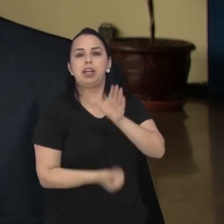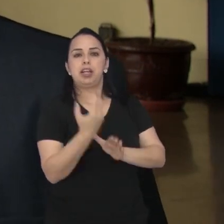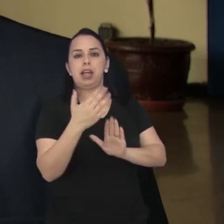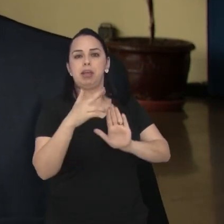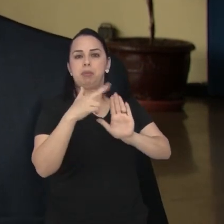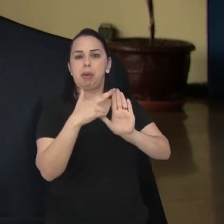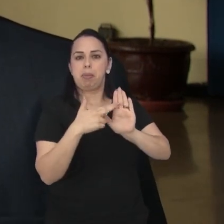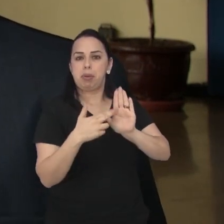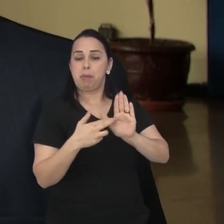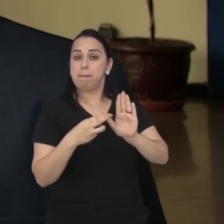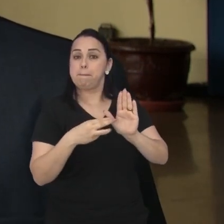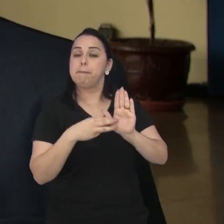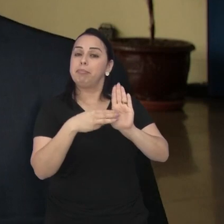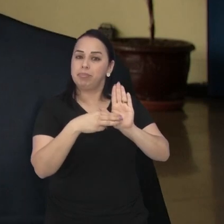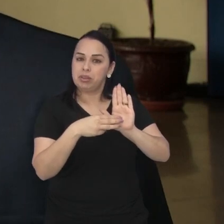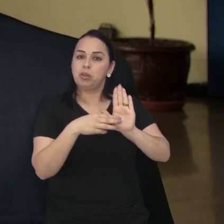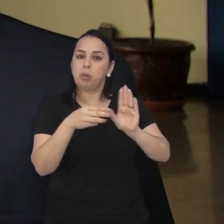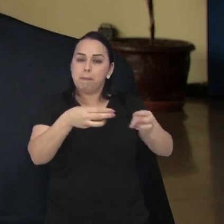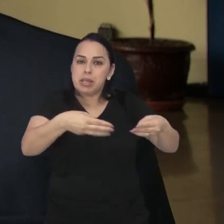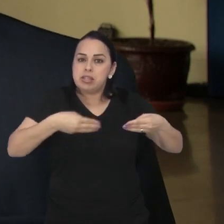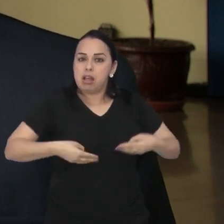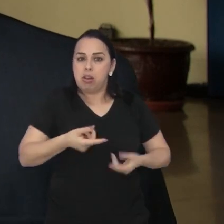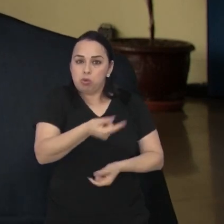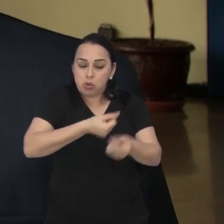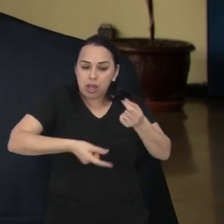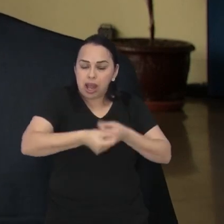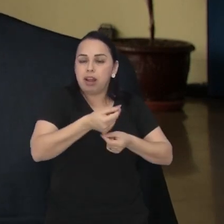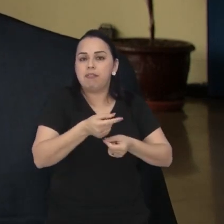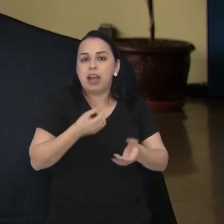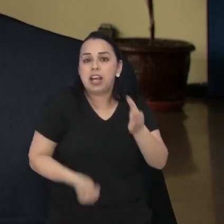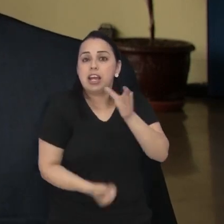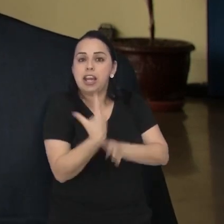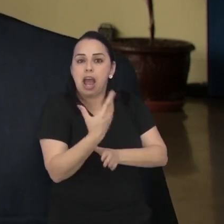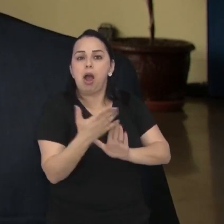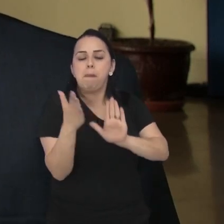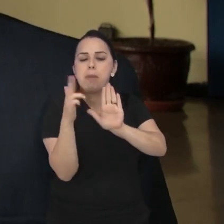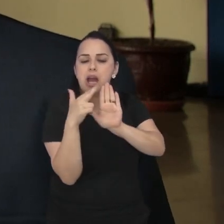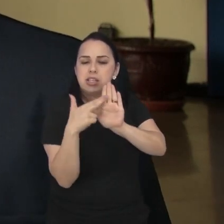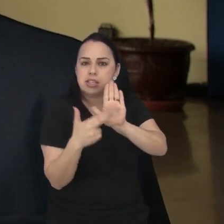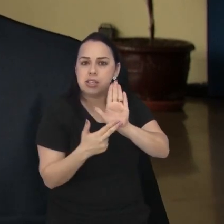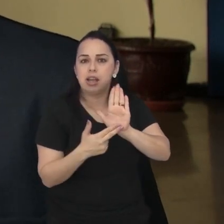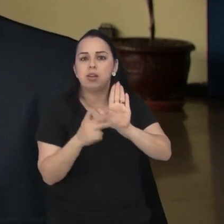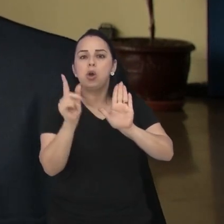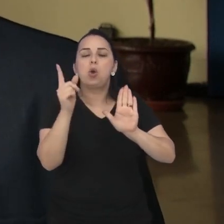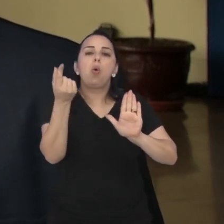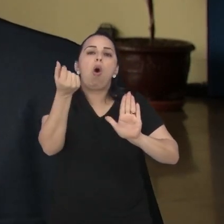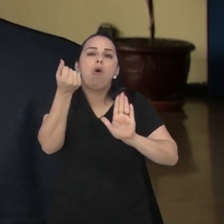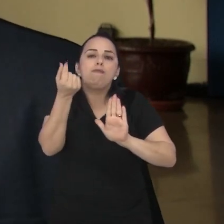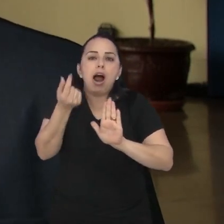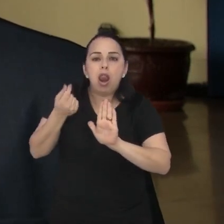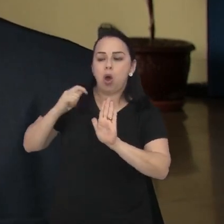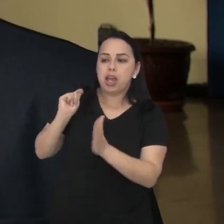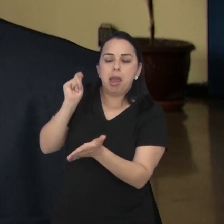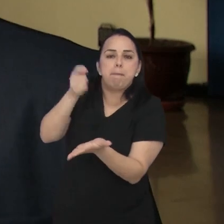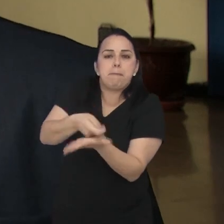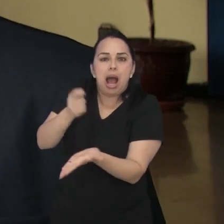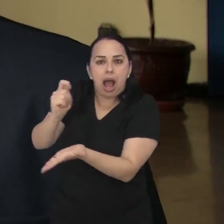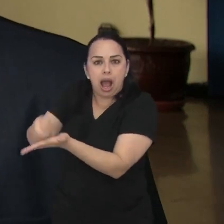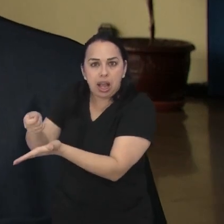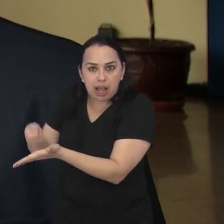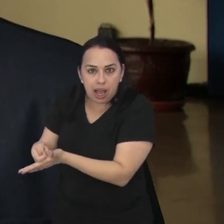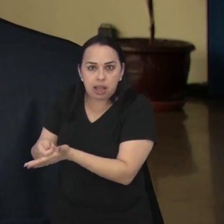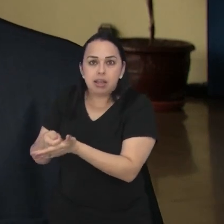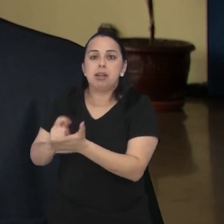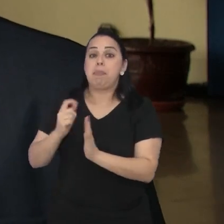regulamentação do Ministério da Fazenda para tratar deste assunto. Então, o Ministério da Fazenda vai definir um preço de outorga para essas